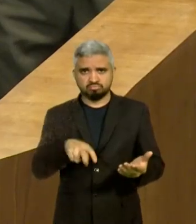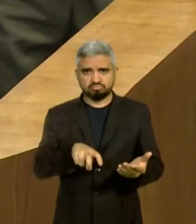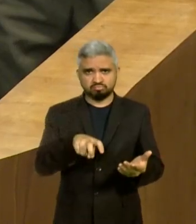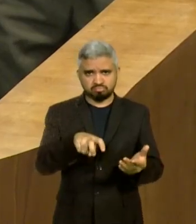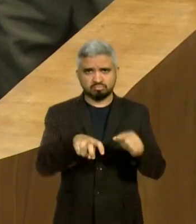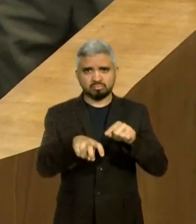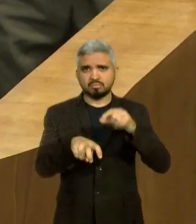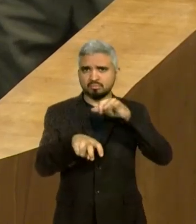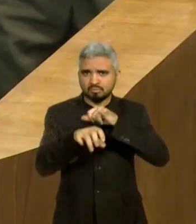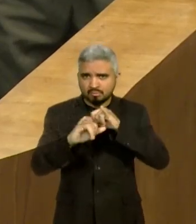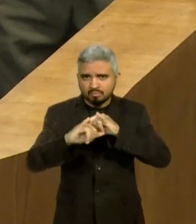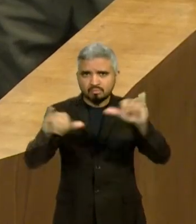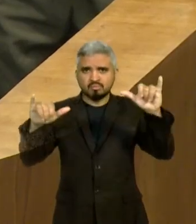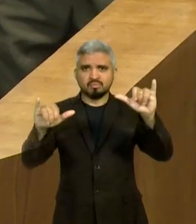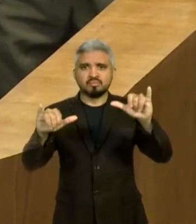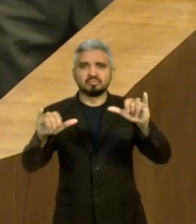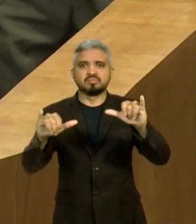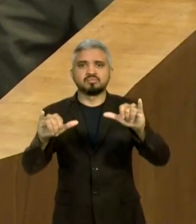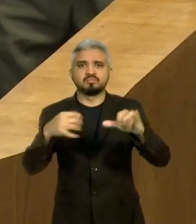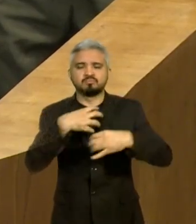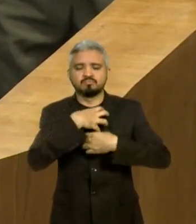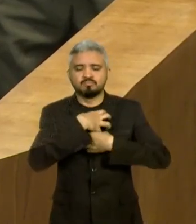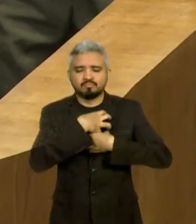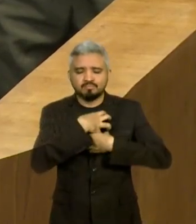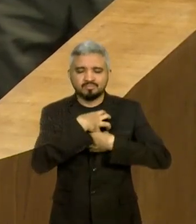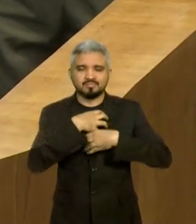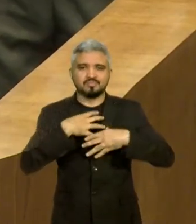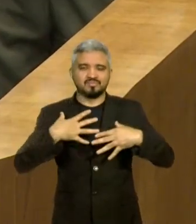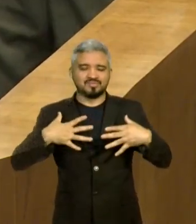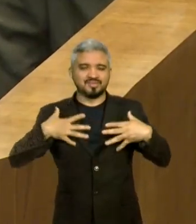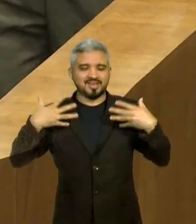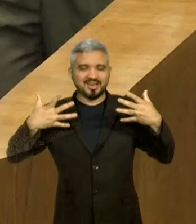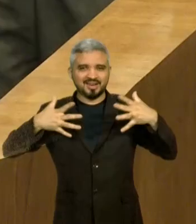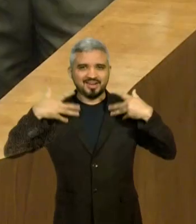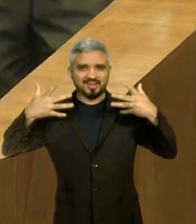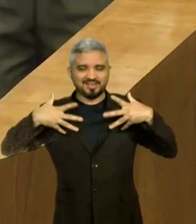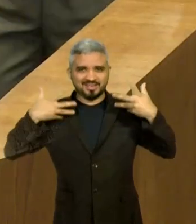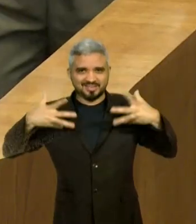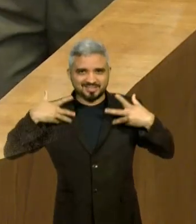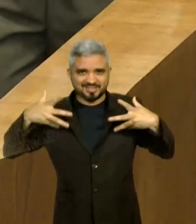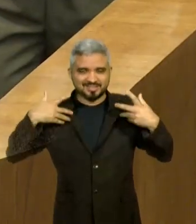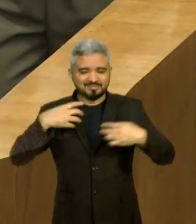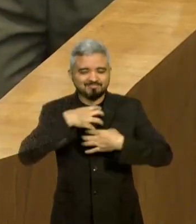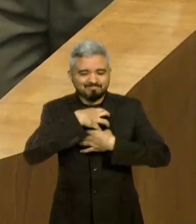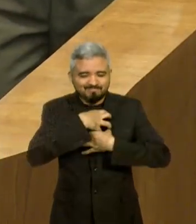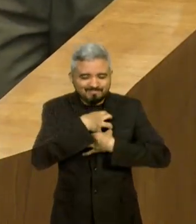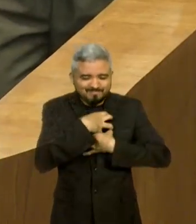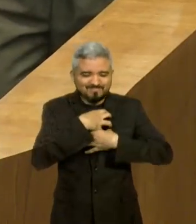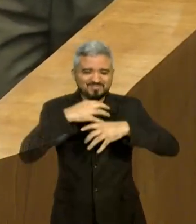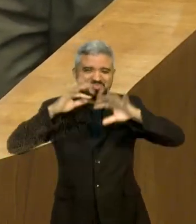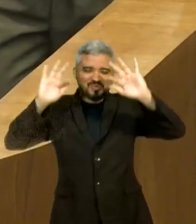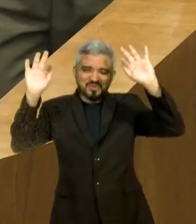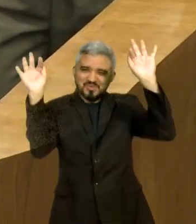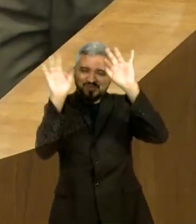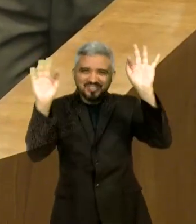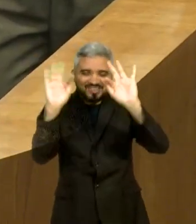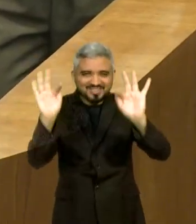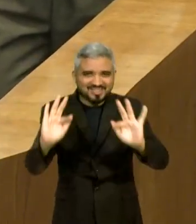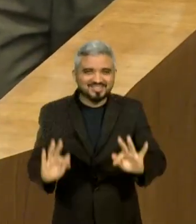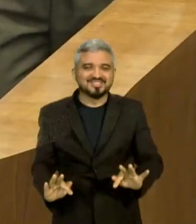minha alegria, da minha felicidade de ter tido um pleito